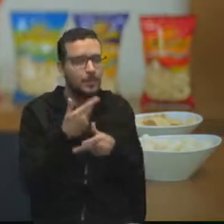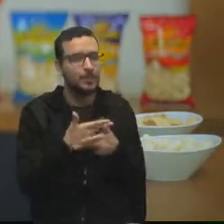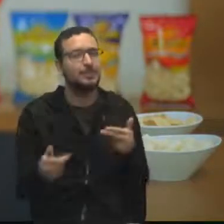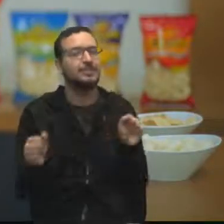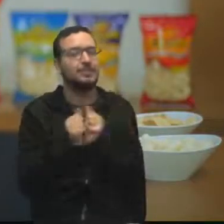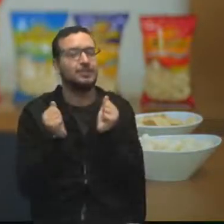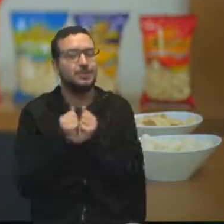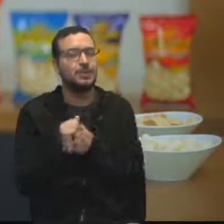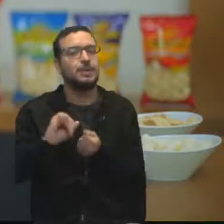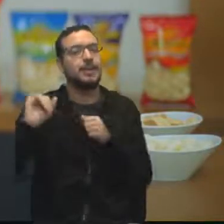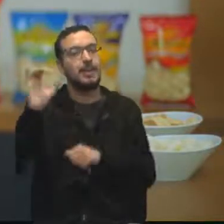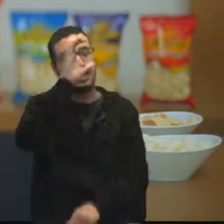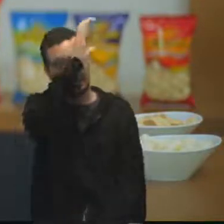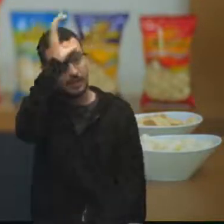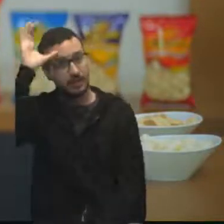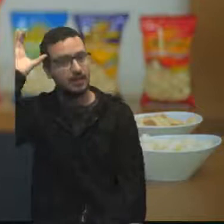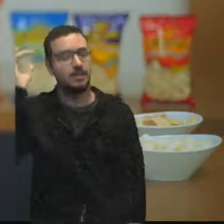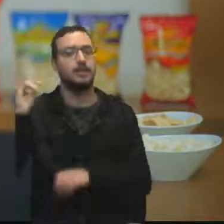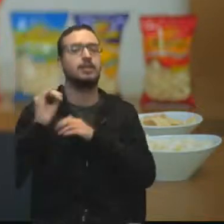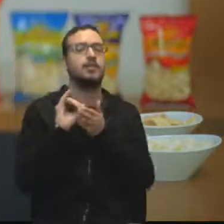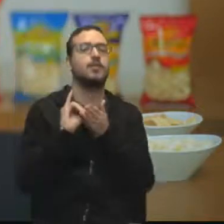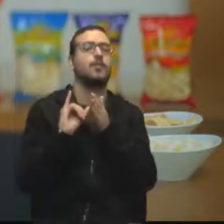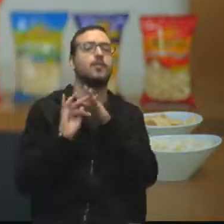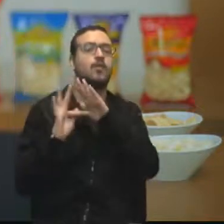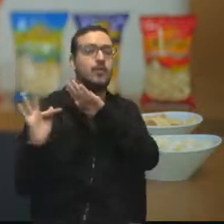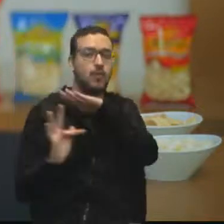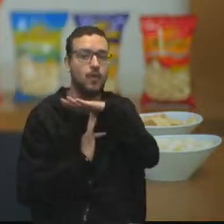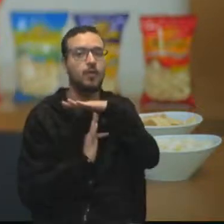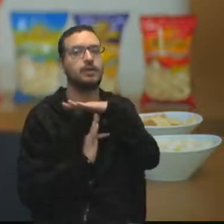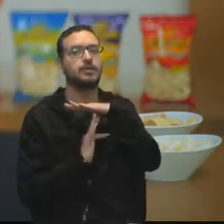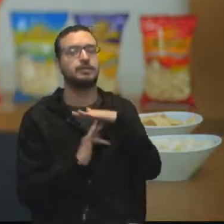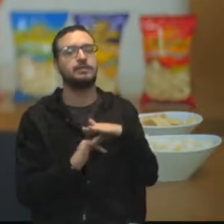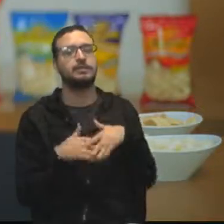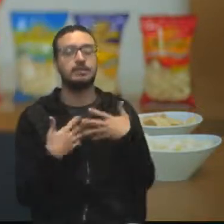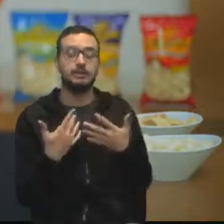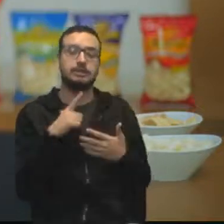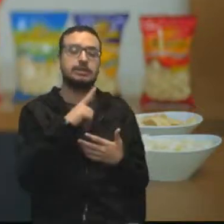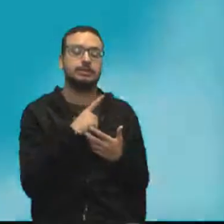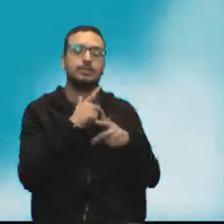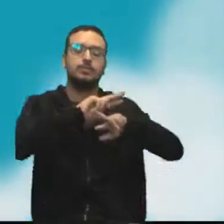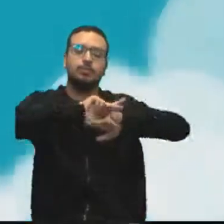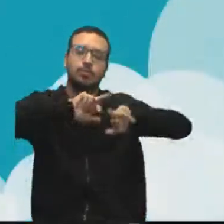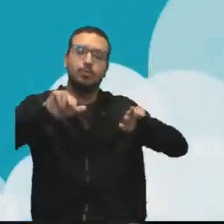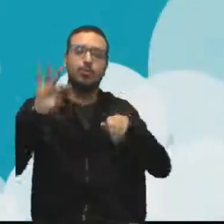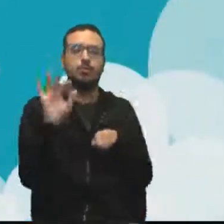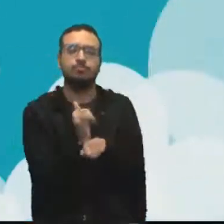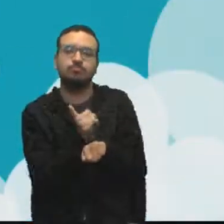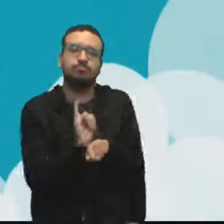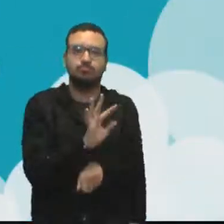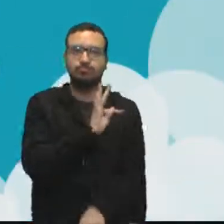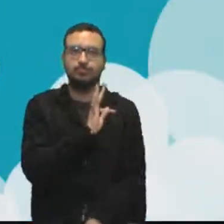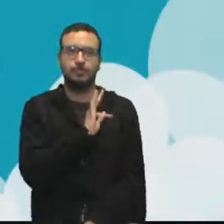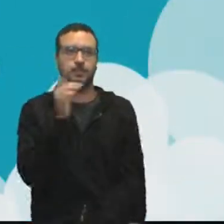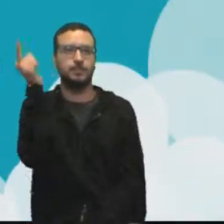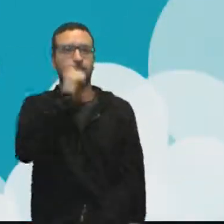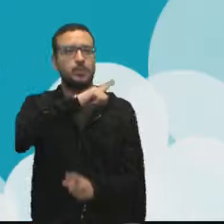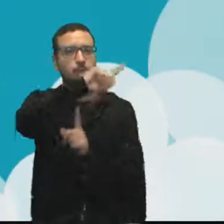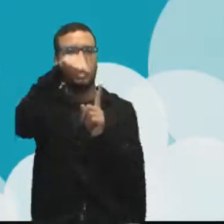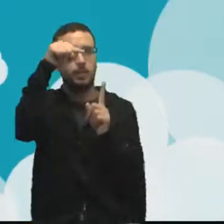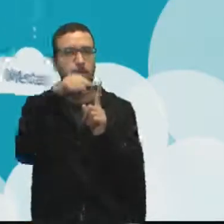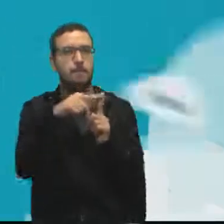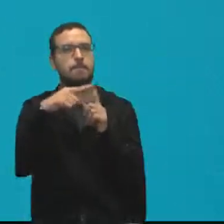fornecedores, para buscar informações. Então foram várias técnicas atingindo os objetivos e as metas